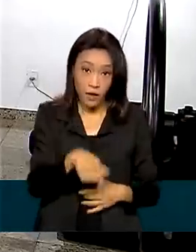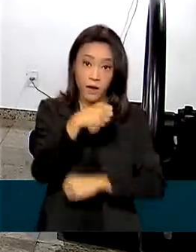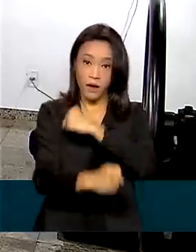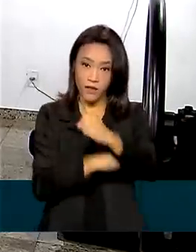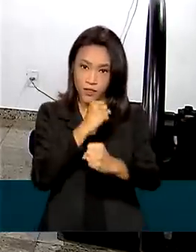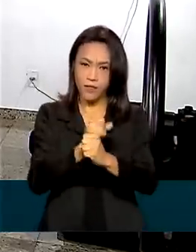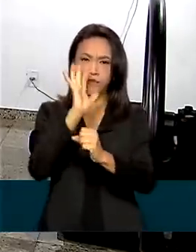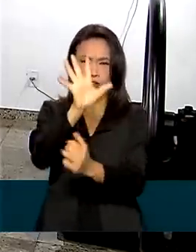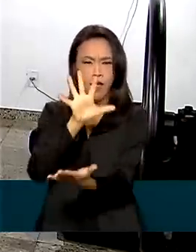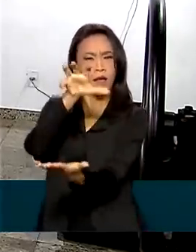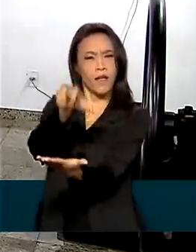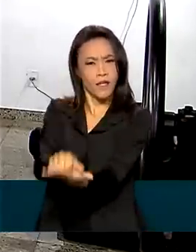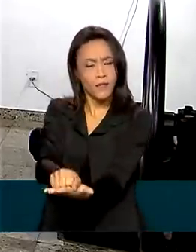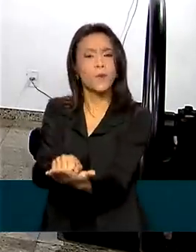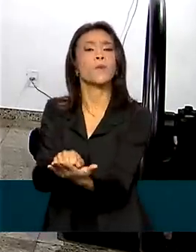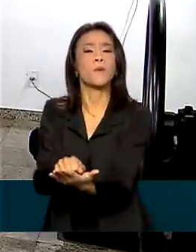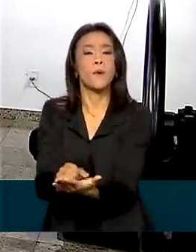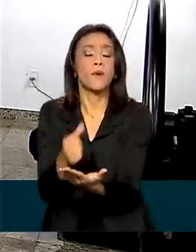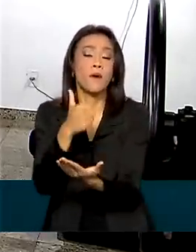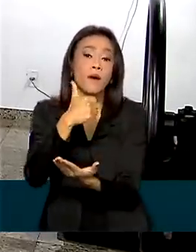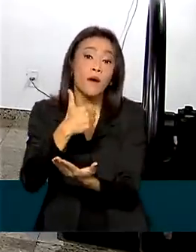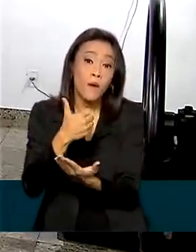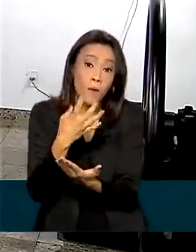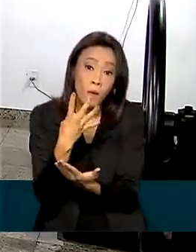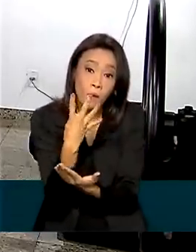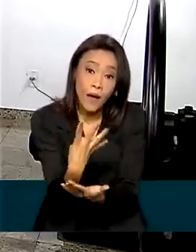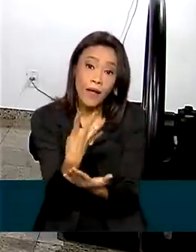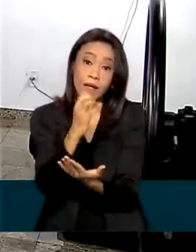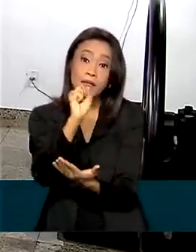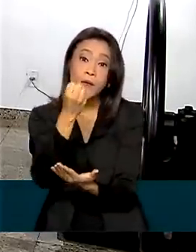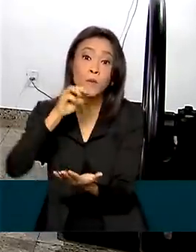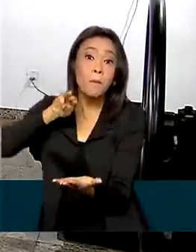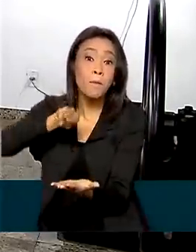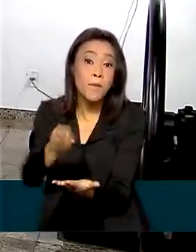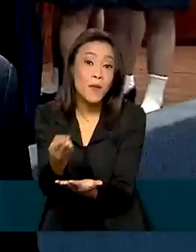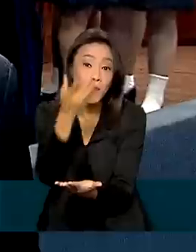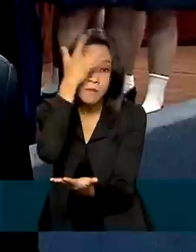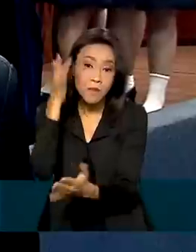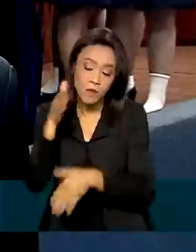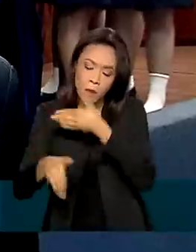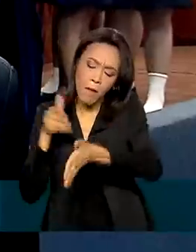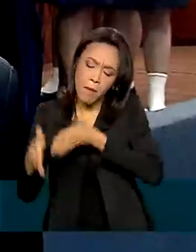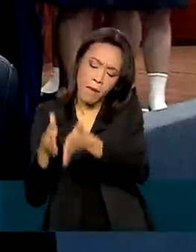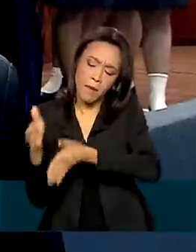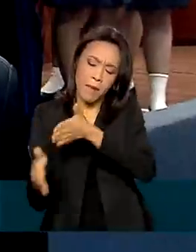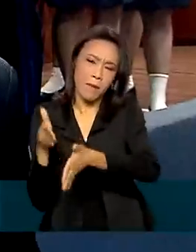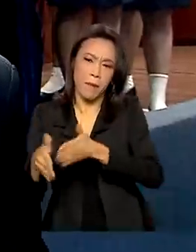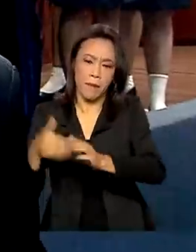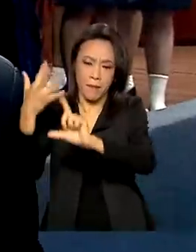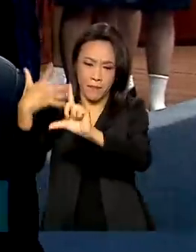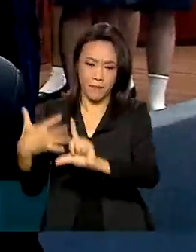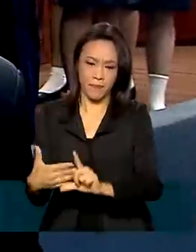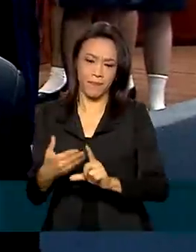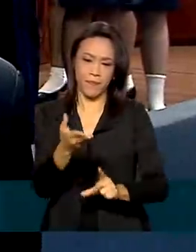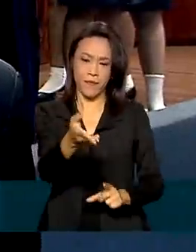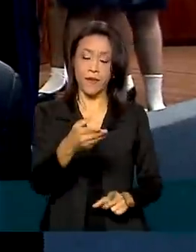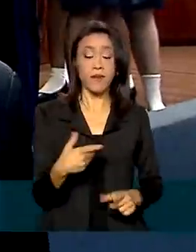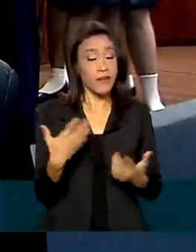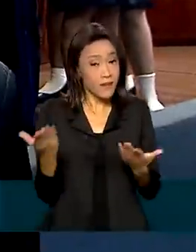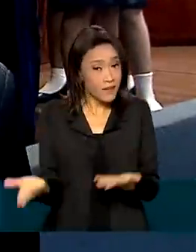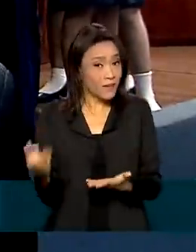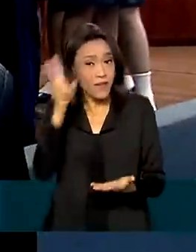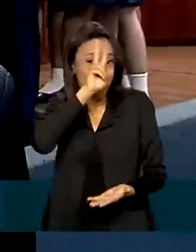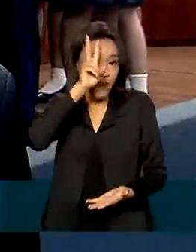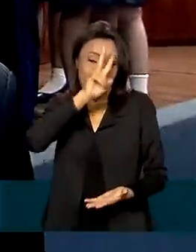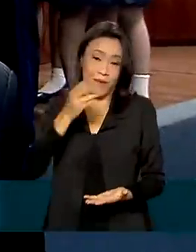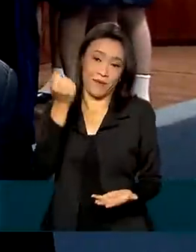já registrou cerca de 48 milhões de acessos. Faz parte do Brasil, da